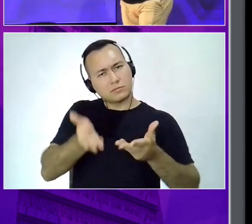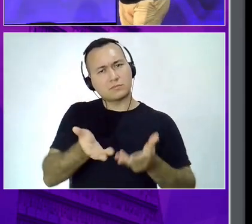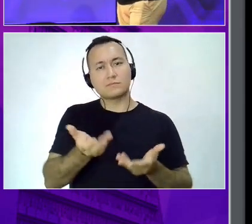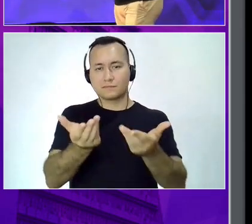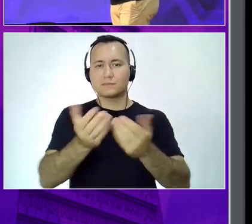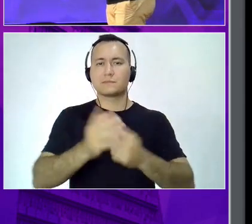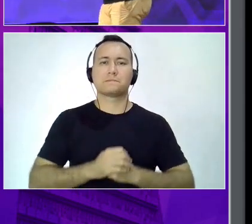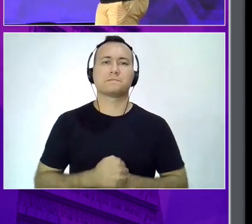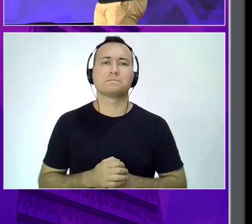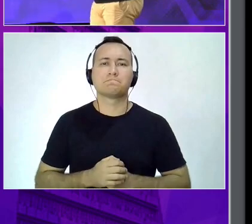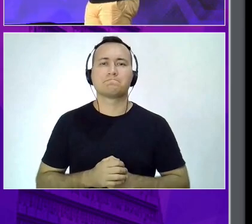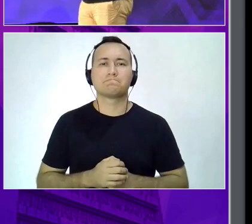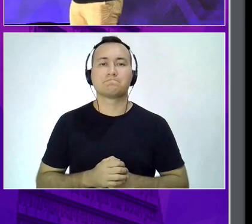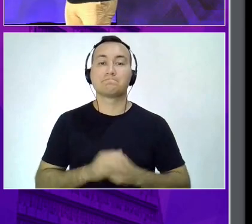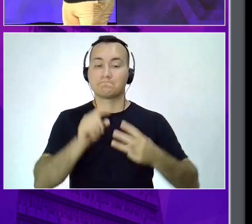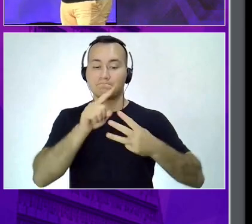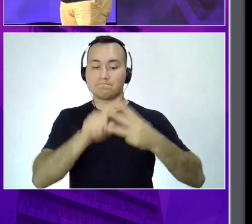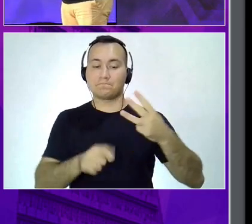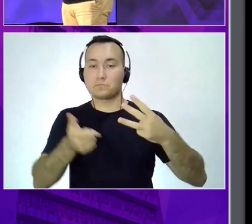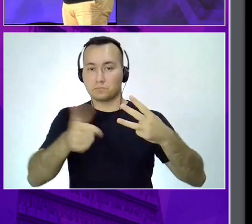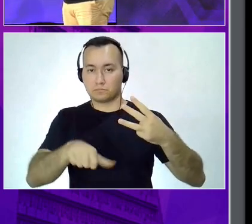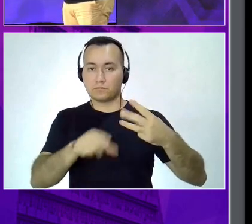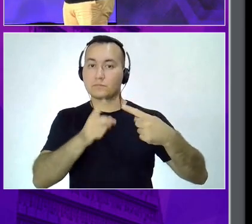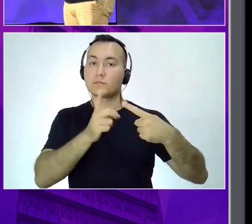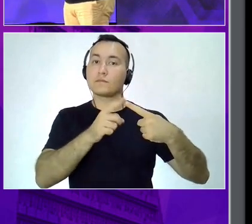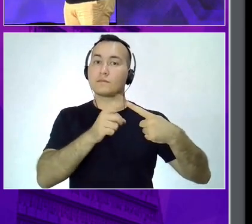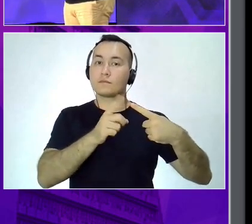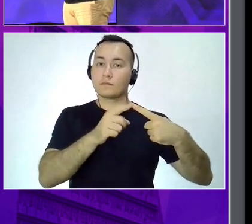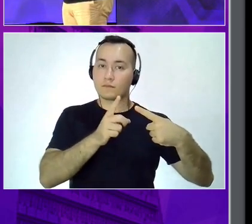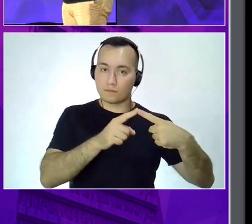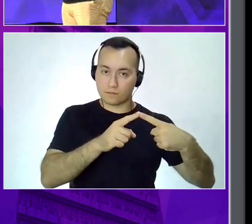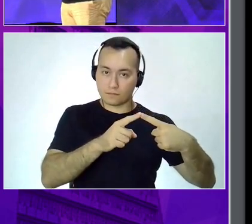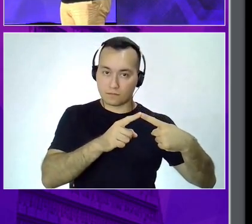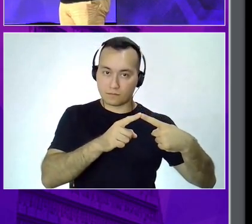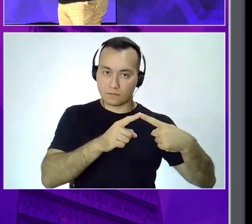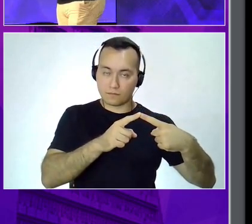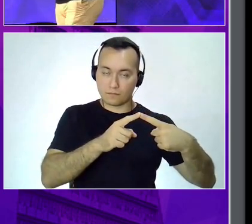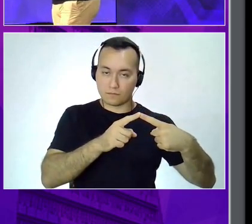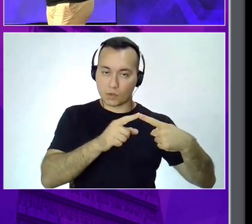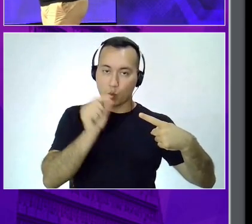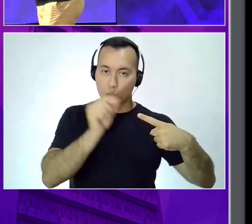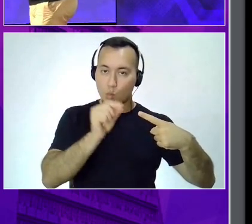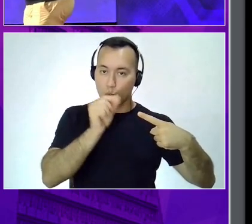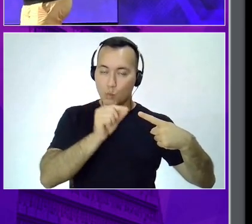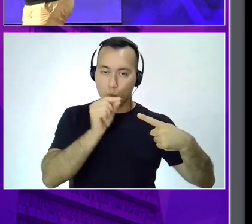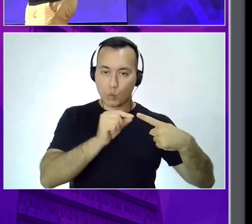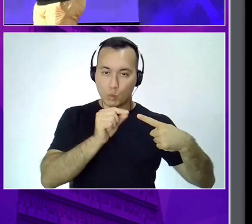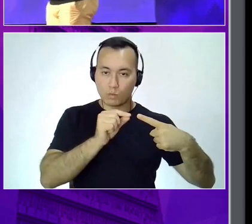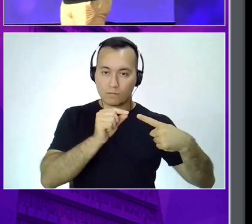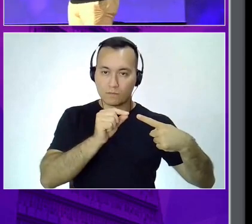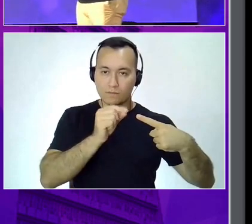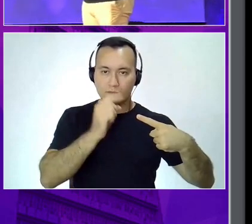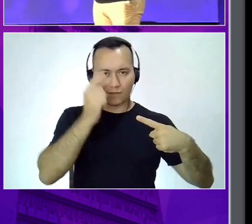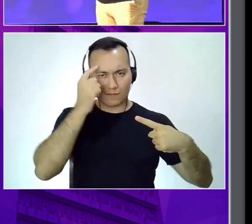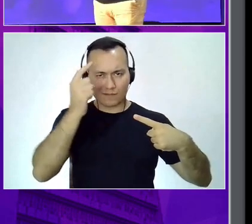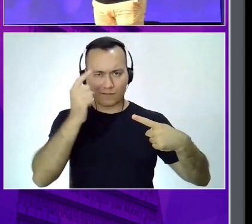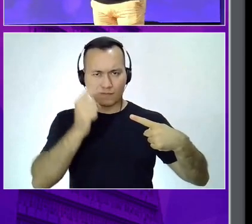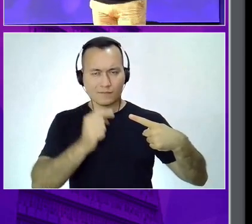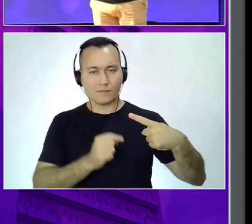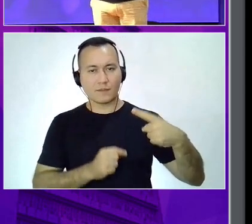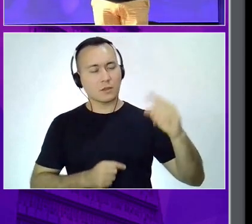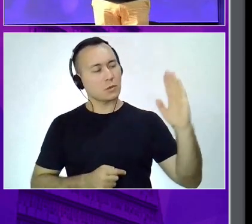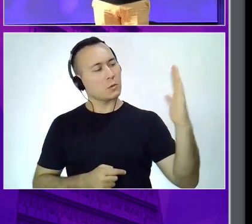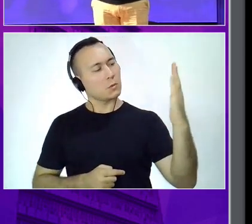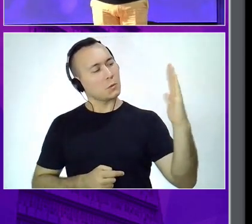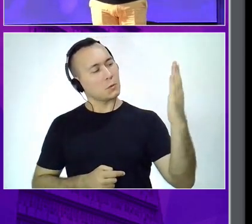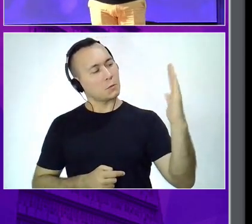carreira. Primeiro, entenda sobre o quarto dos espelhos. Como você está se